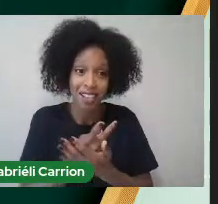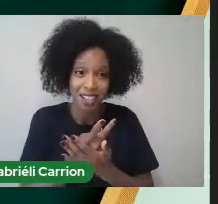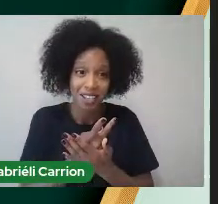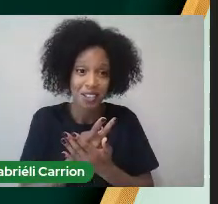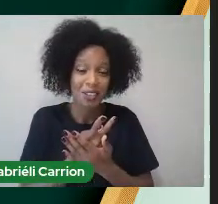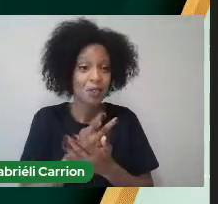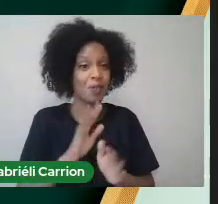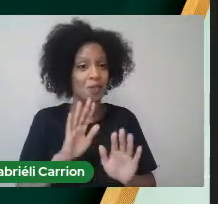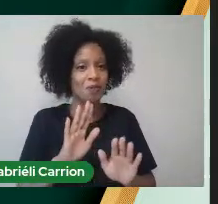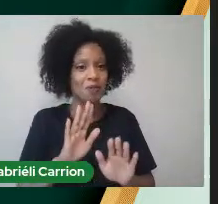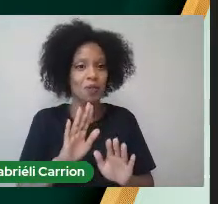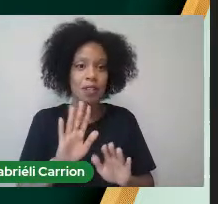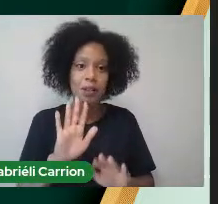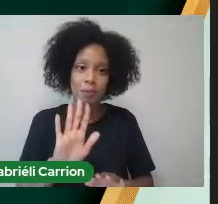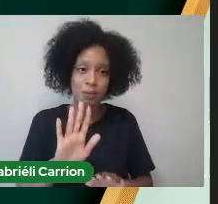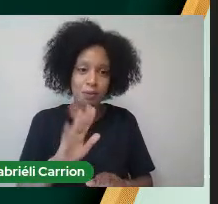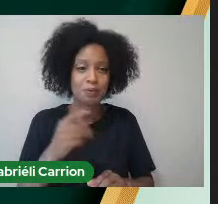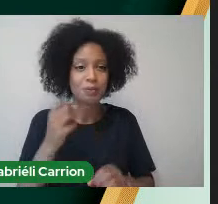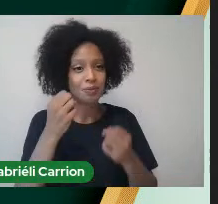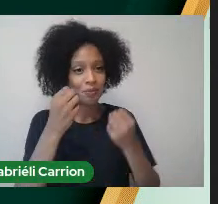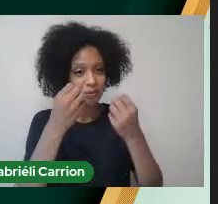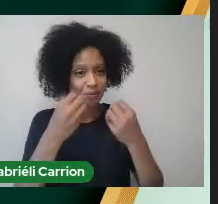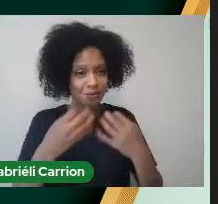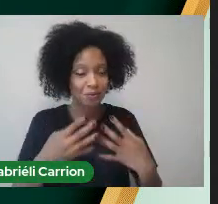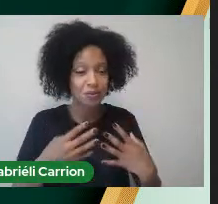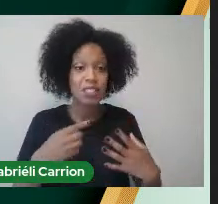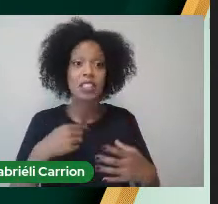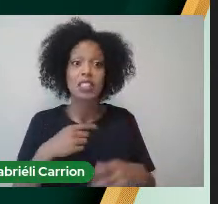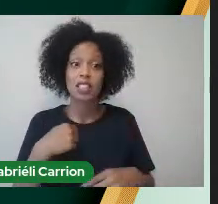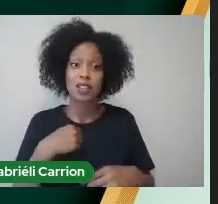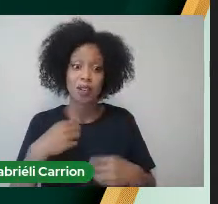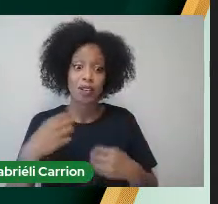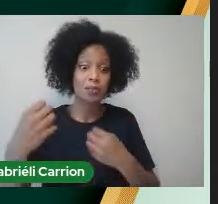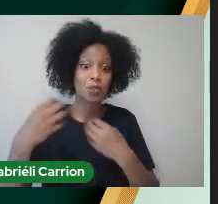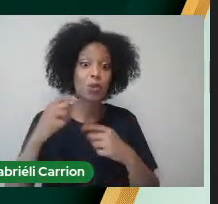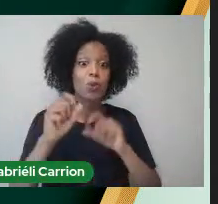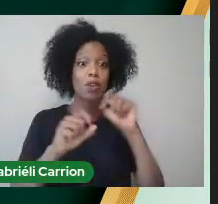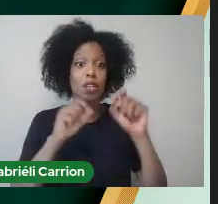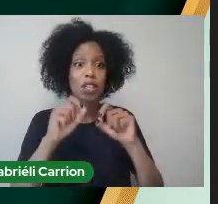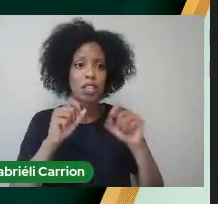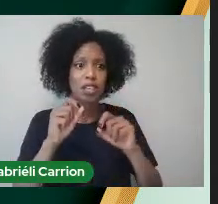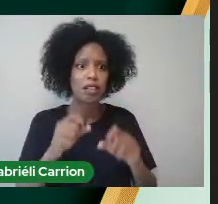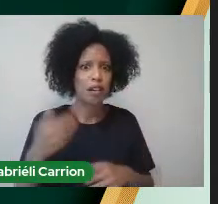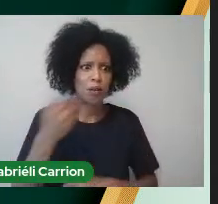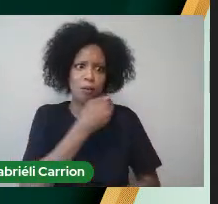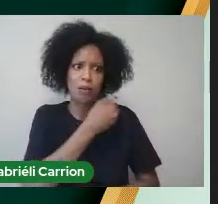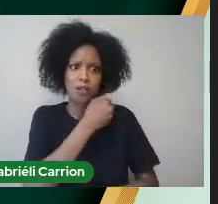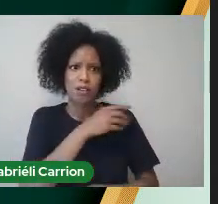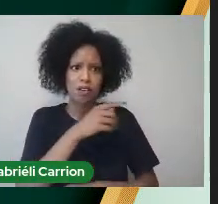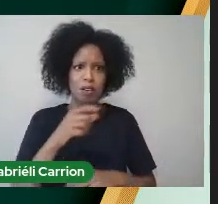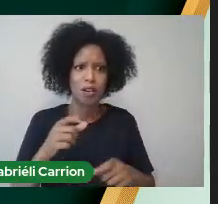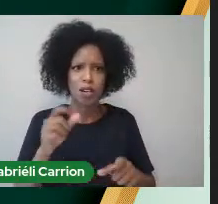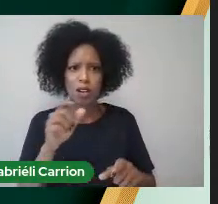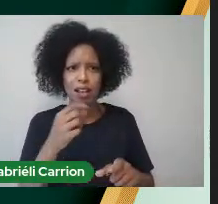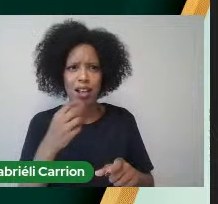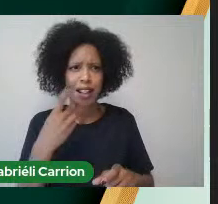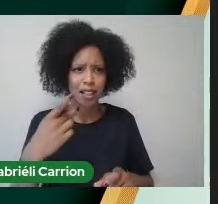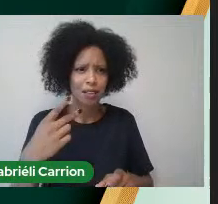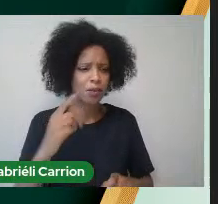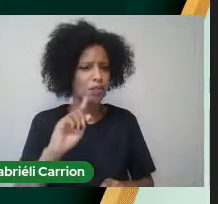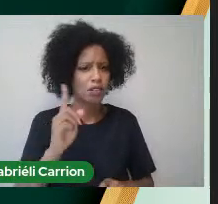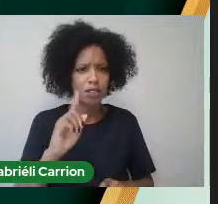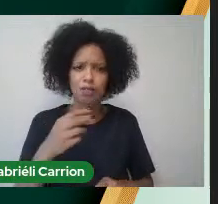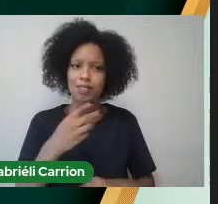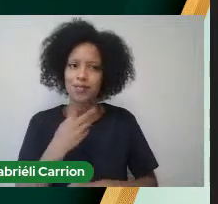Mas Bagno Nos ensinou Que não devemos Ter preconceito Linguístico, certo? No início do curso